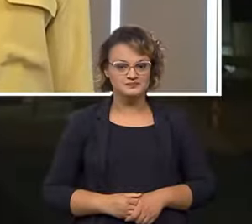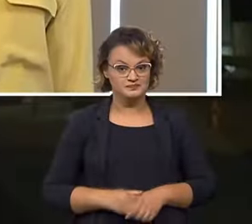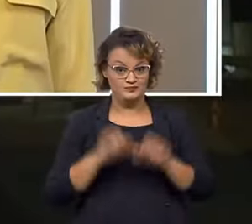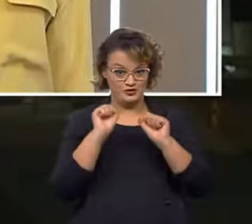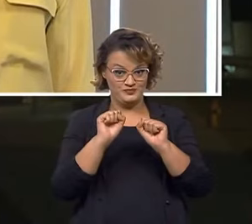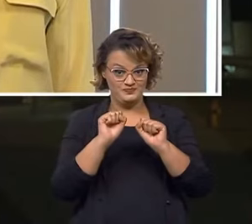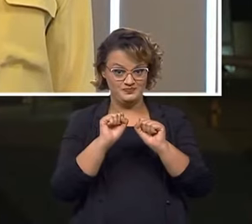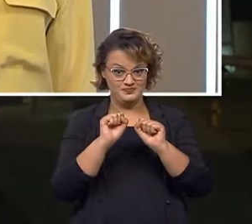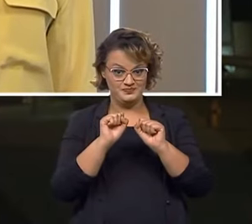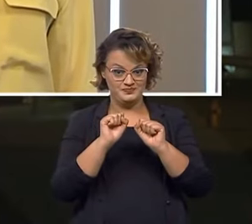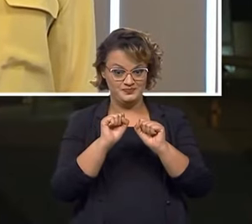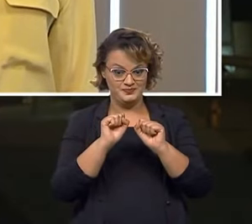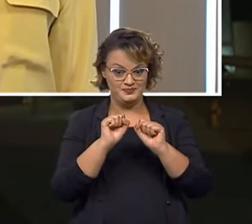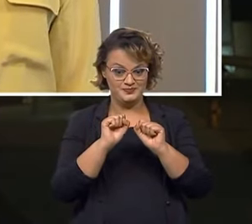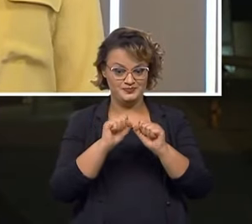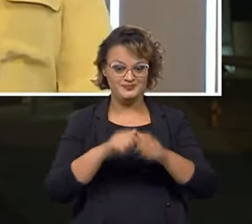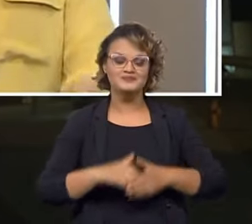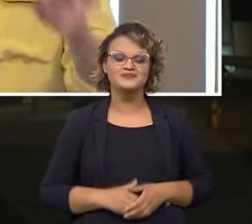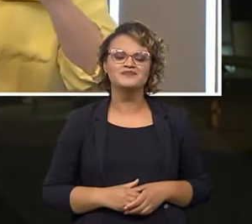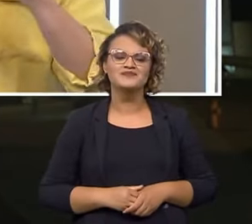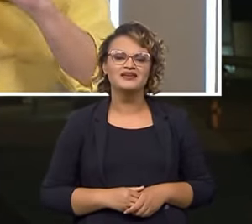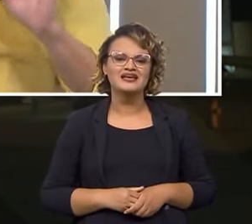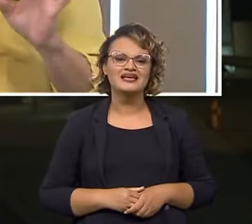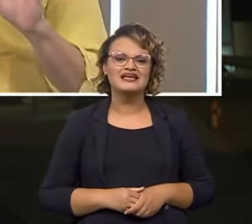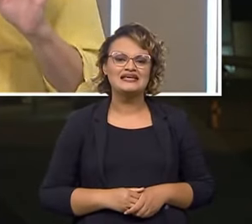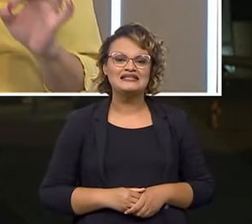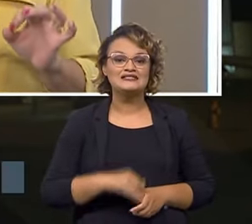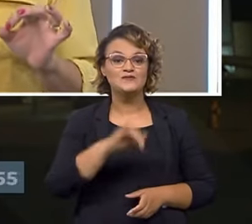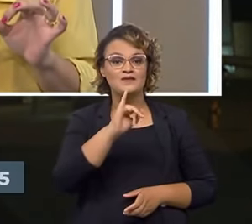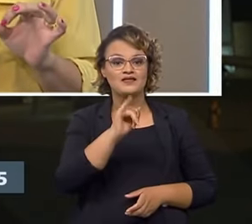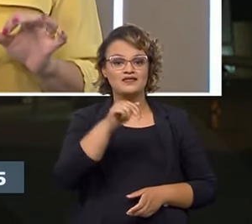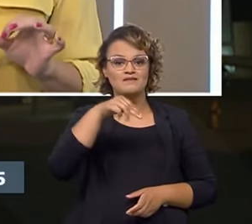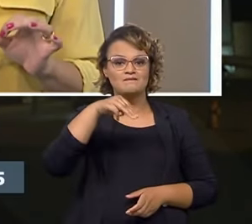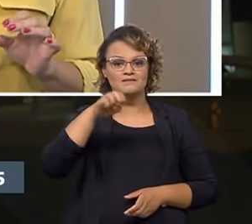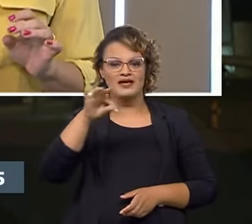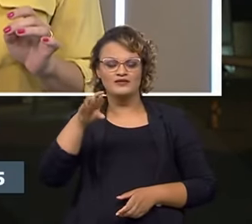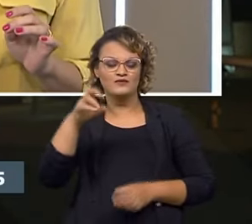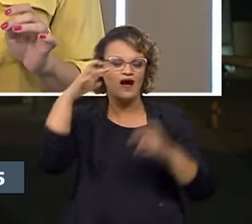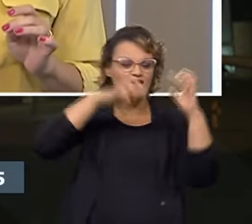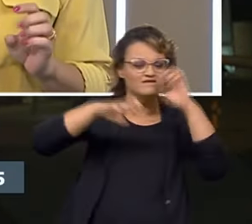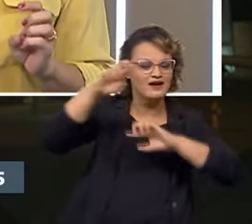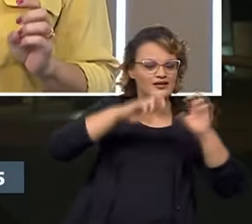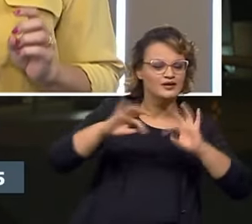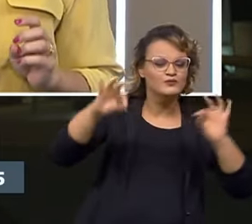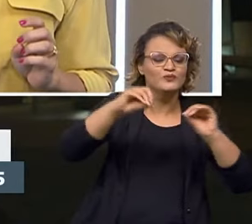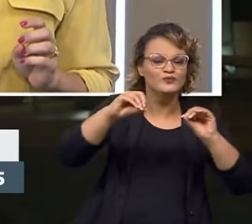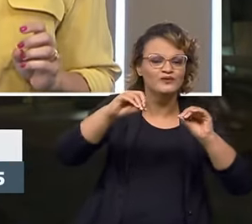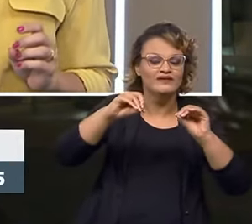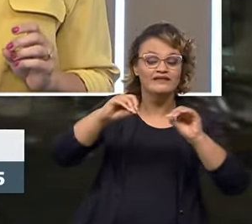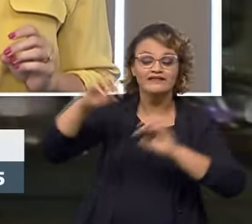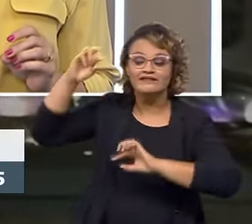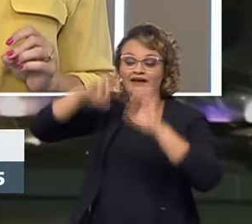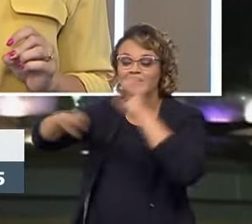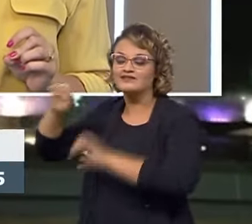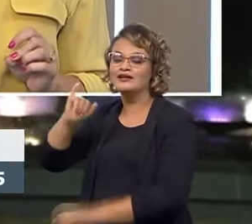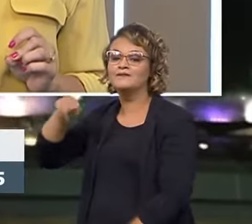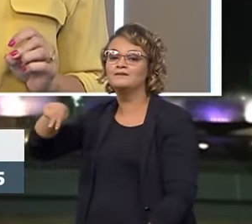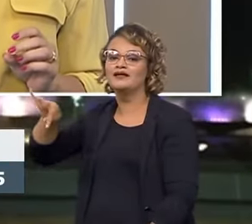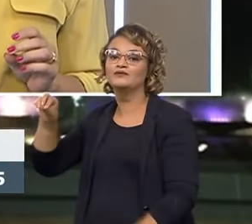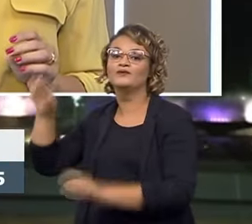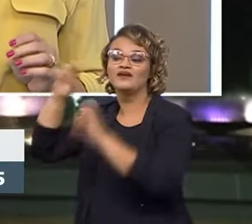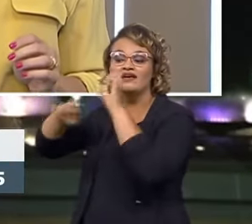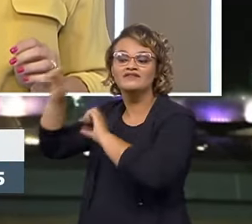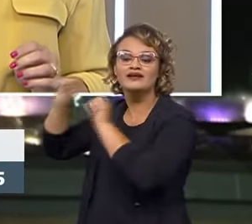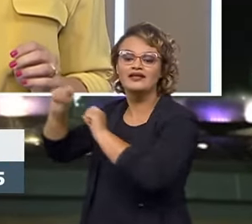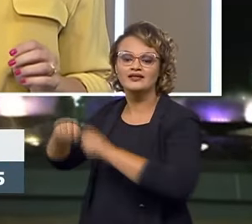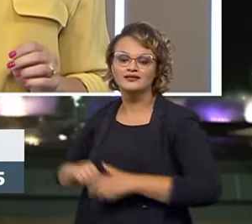Pronto, Marcos? Pronto. Se o Inmetro fica de olho em todo o mundo, quem fica de olho no Inmetro? A